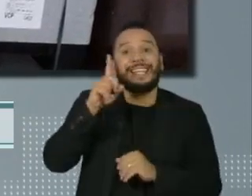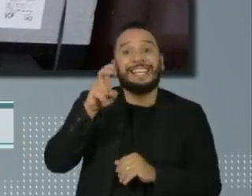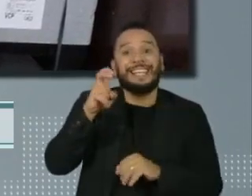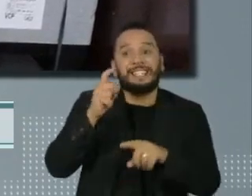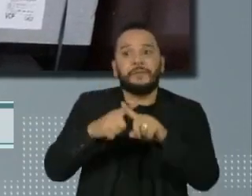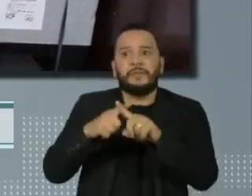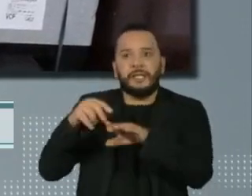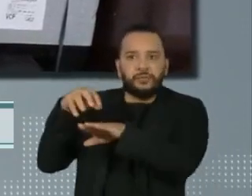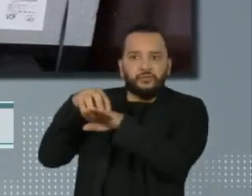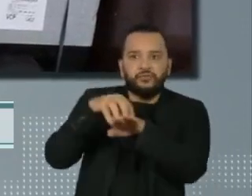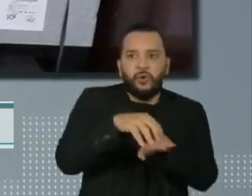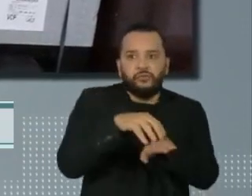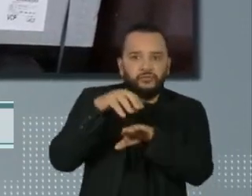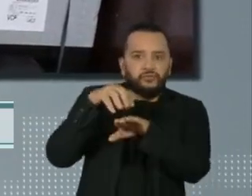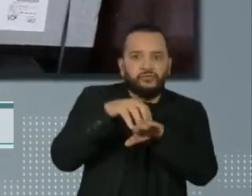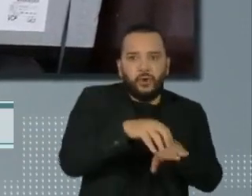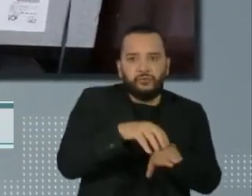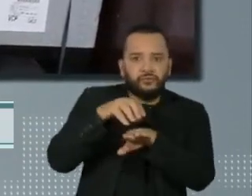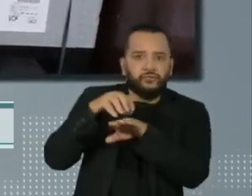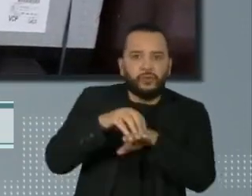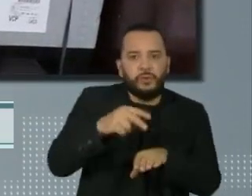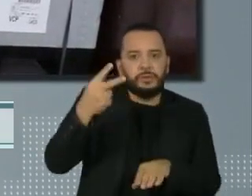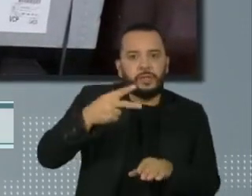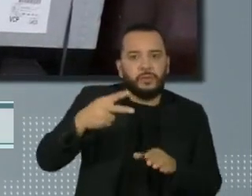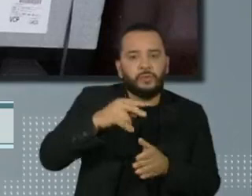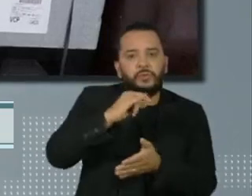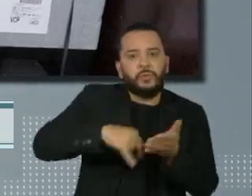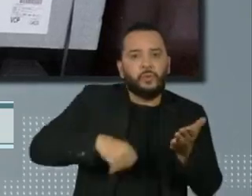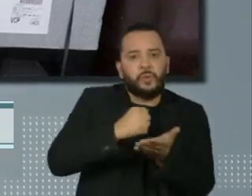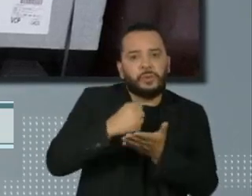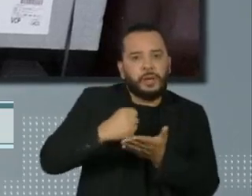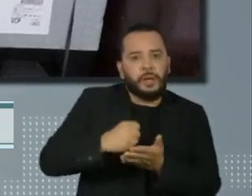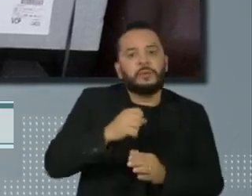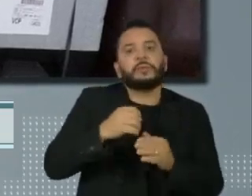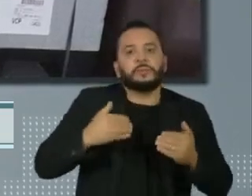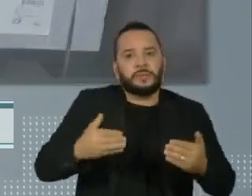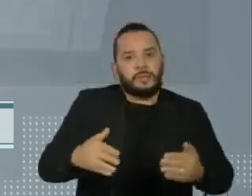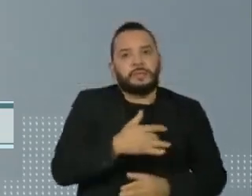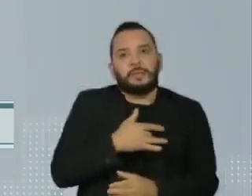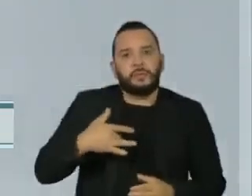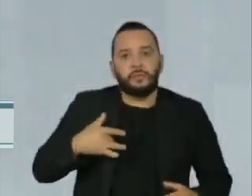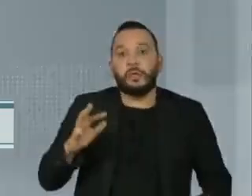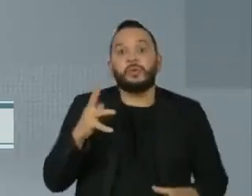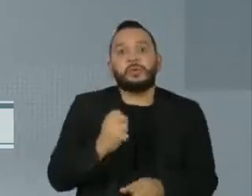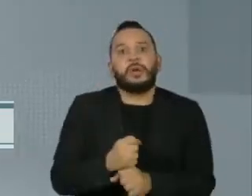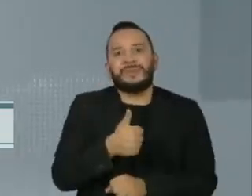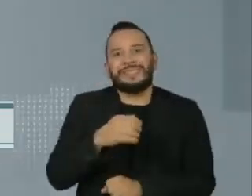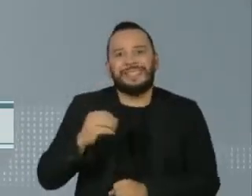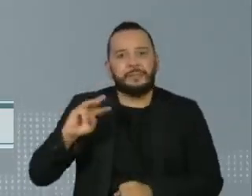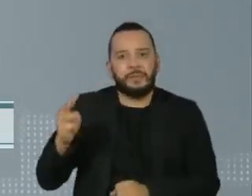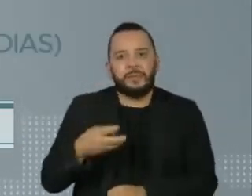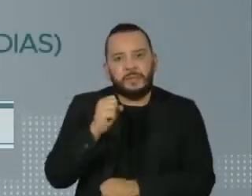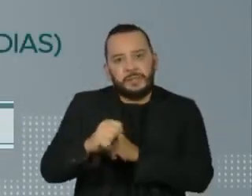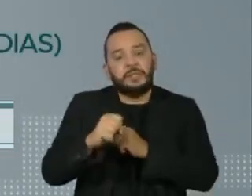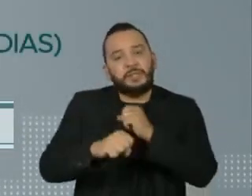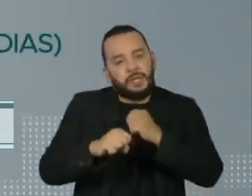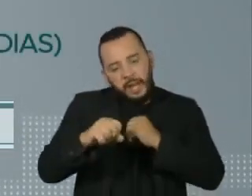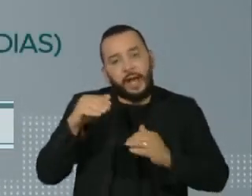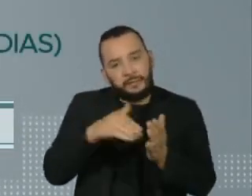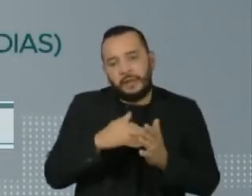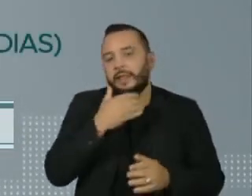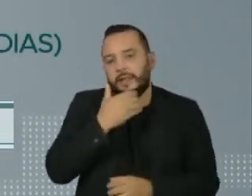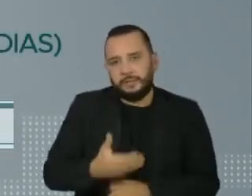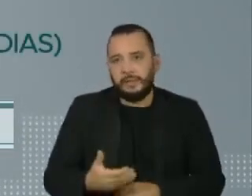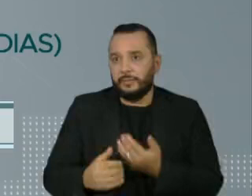segundo contrato com o Ministério da Saúde, que prevê um total de 100 milhões até o final do ano. O número de infectados no